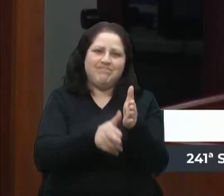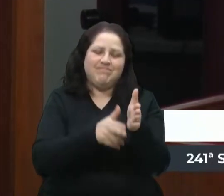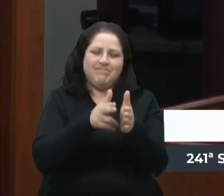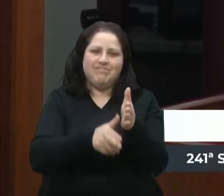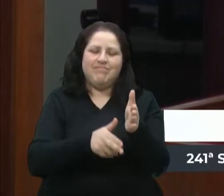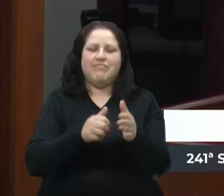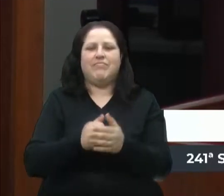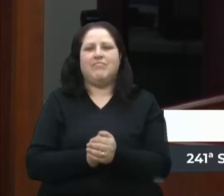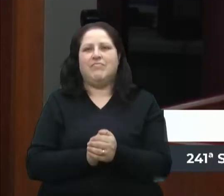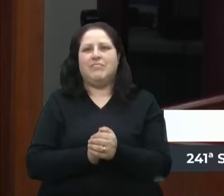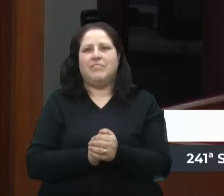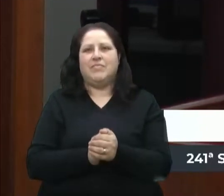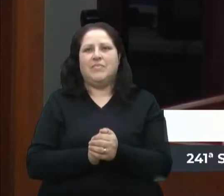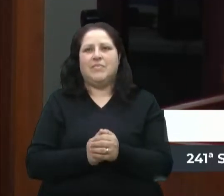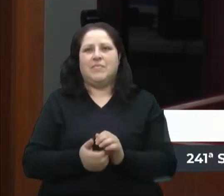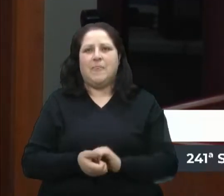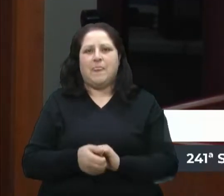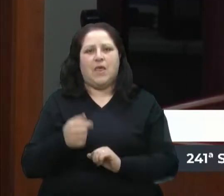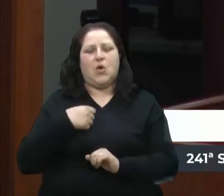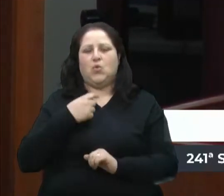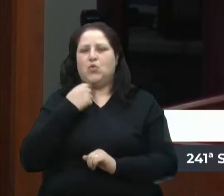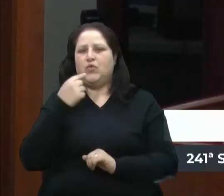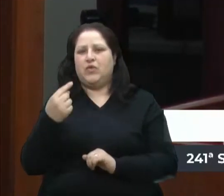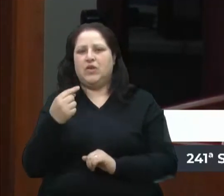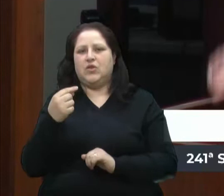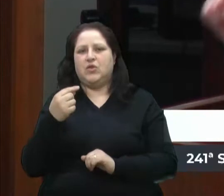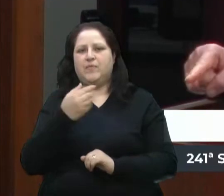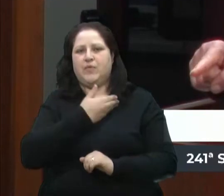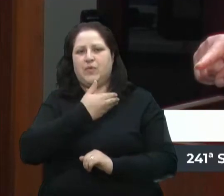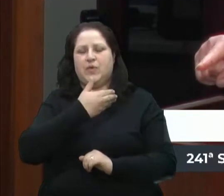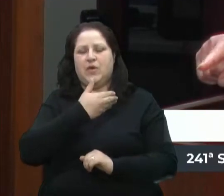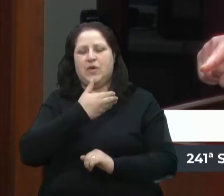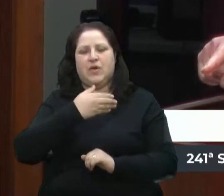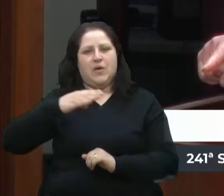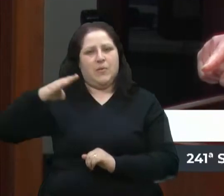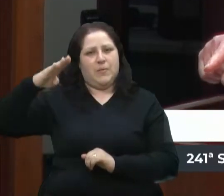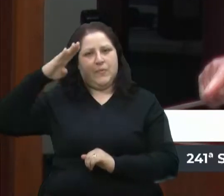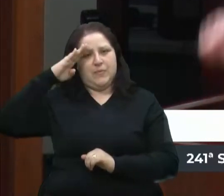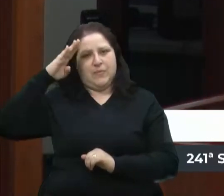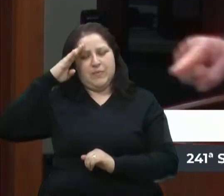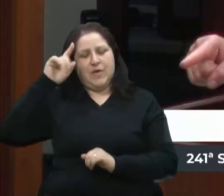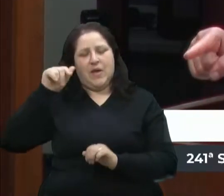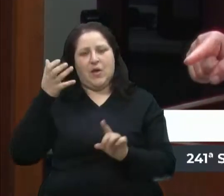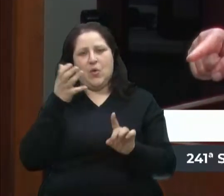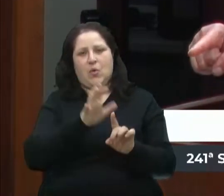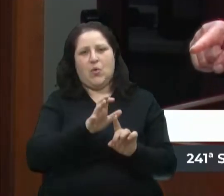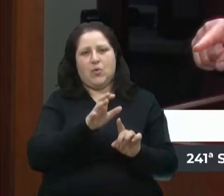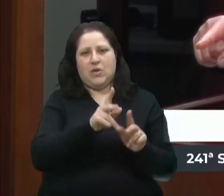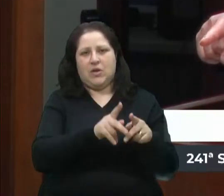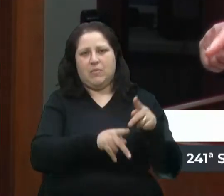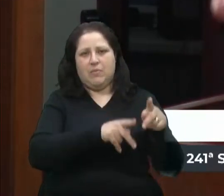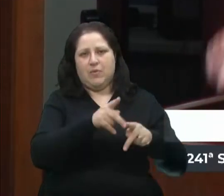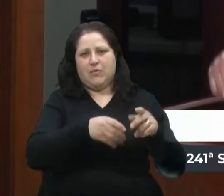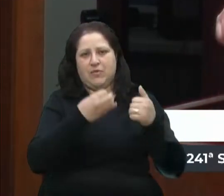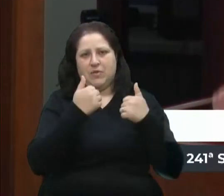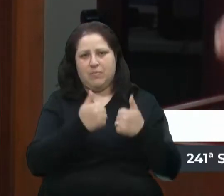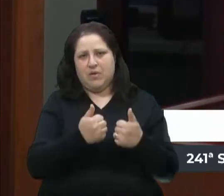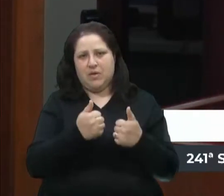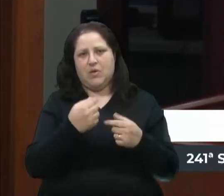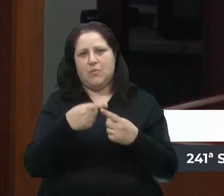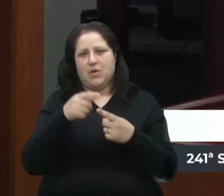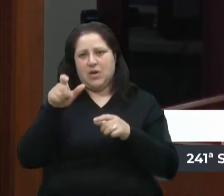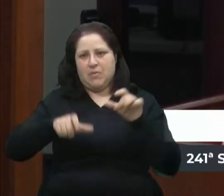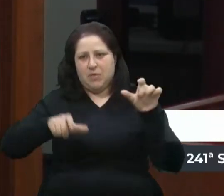contra o povo de bem. porque com certeza cada policial, cada militar que hoje